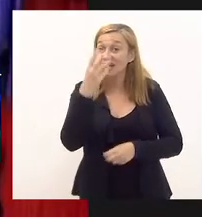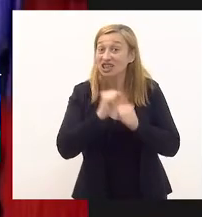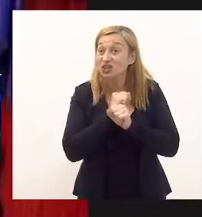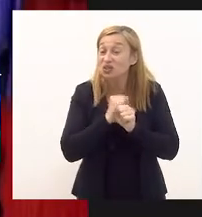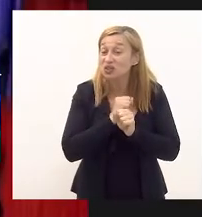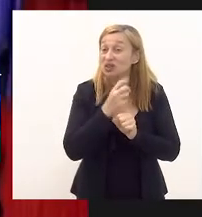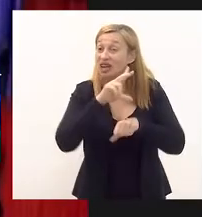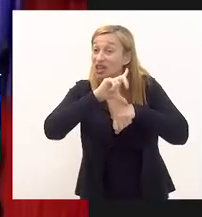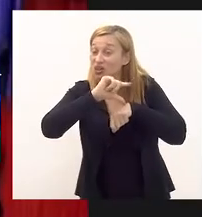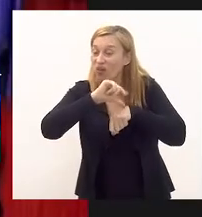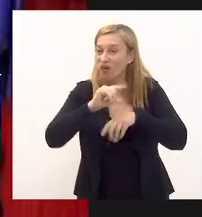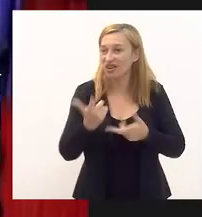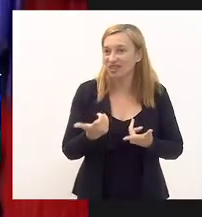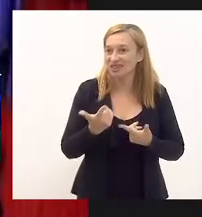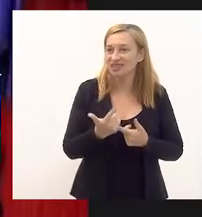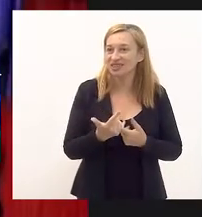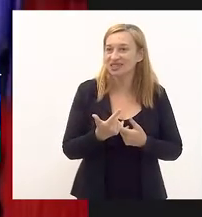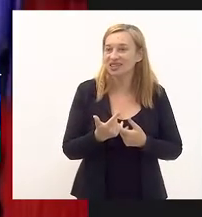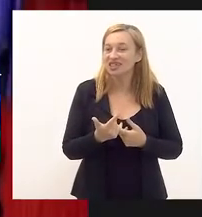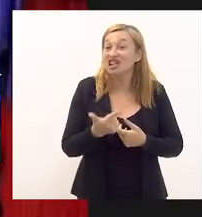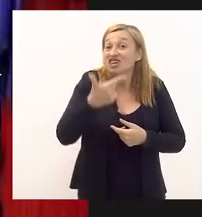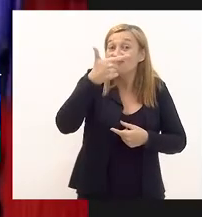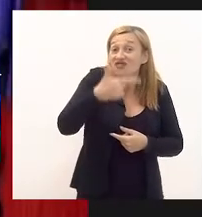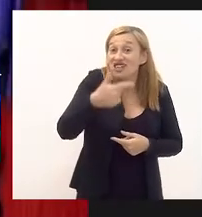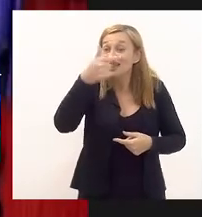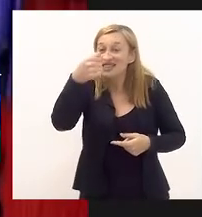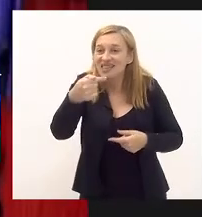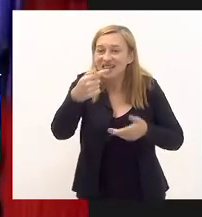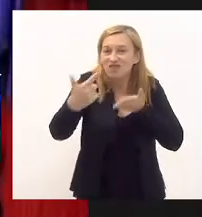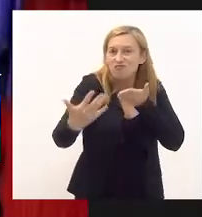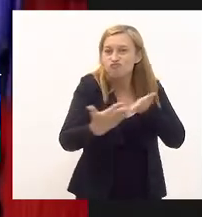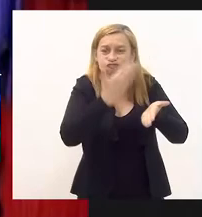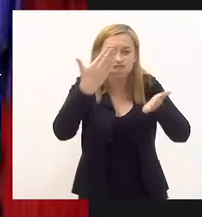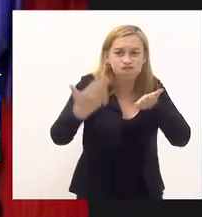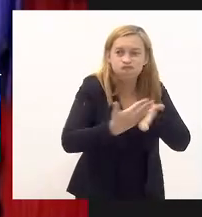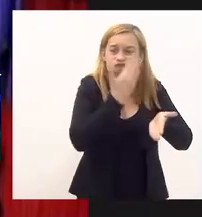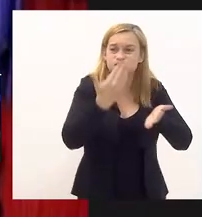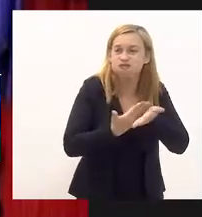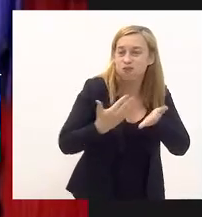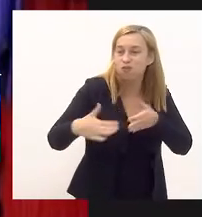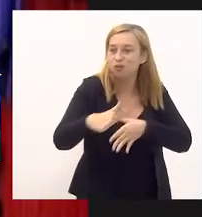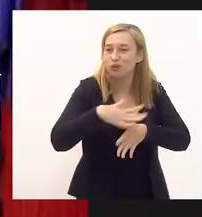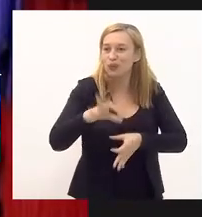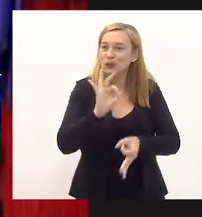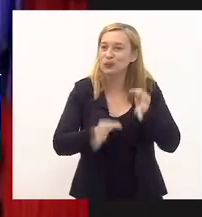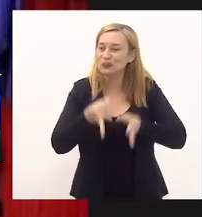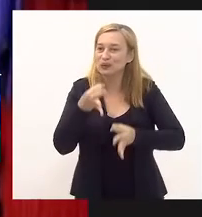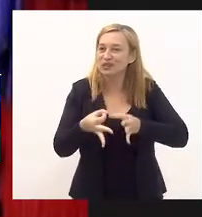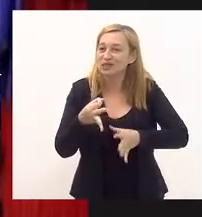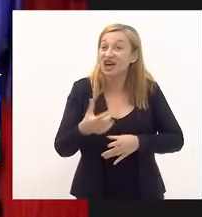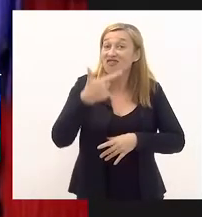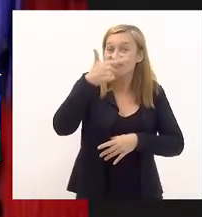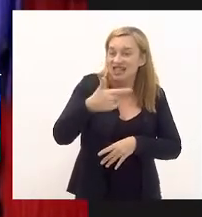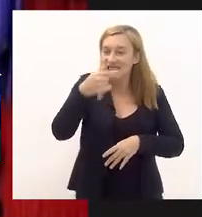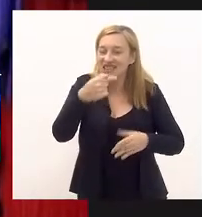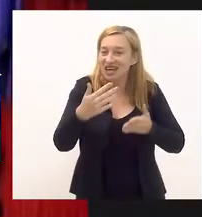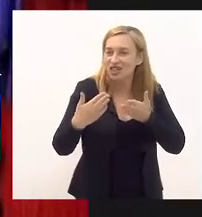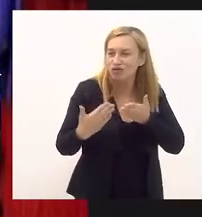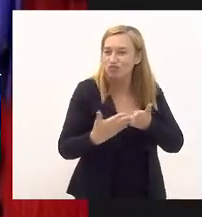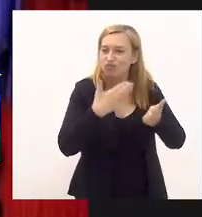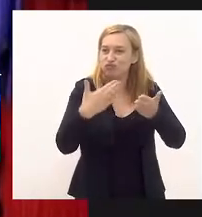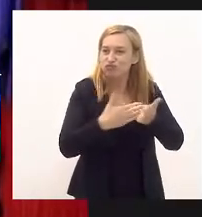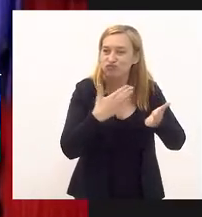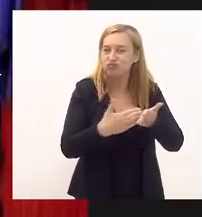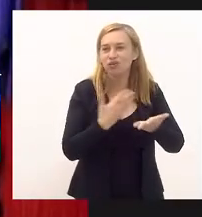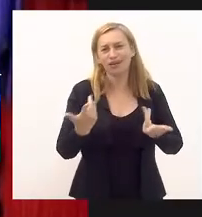foi emitido um parecer com 27 páginas do setor jurídico com 27 páginas do